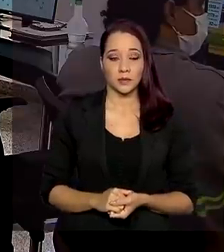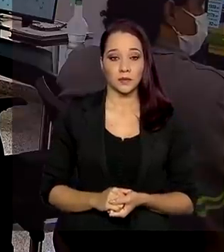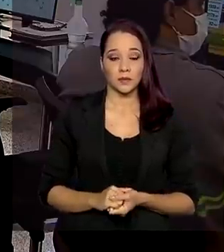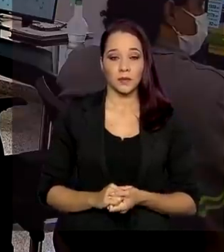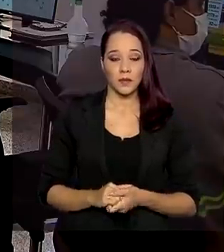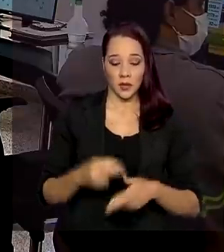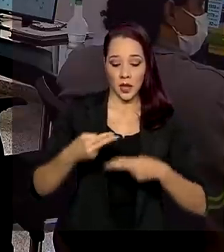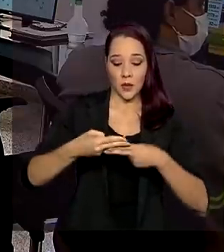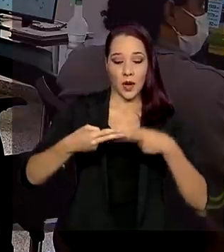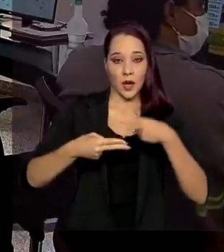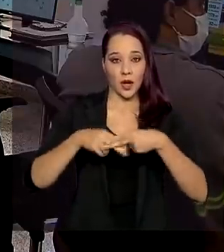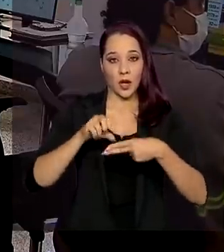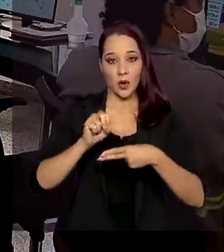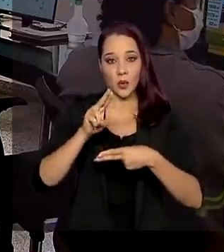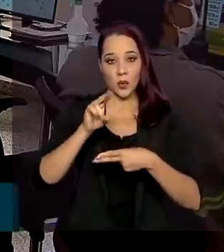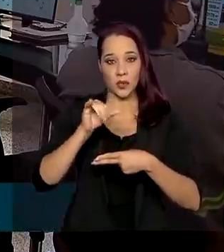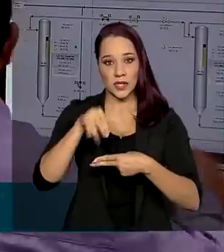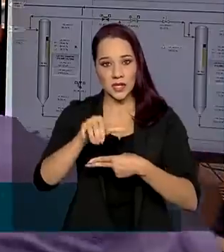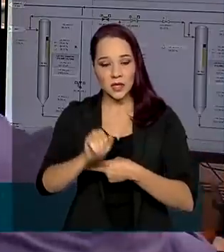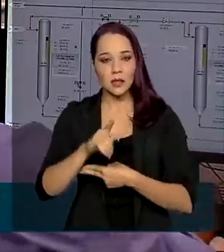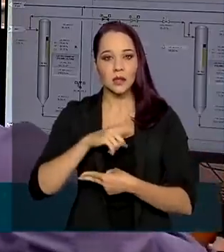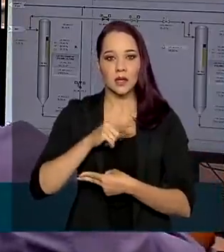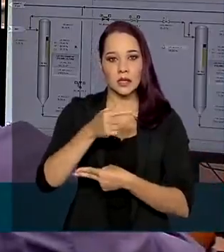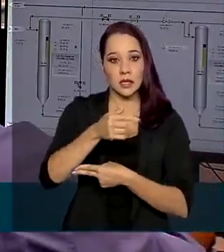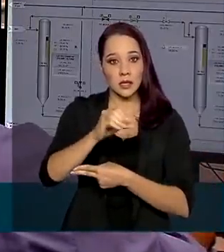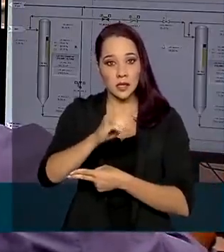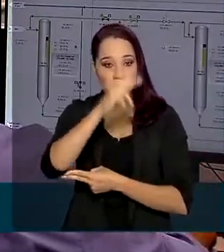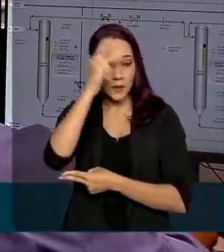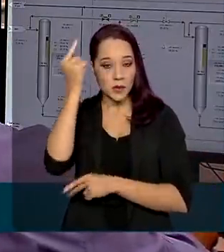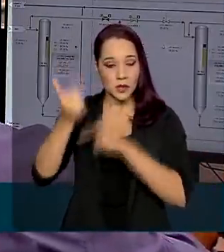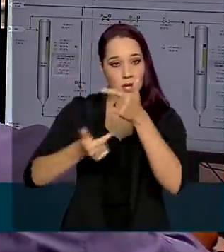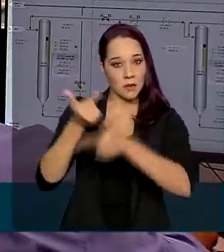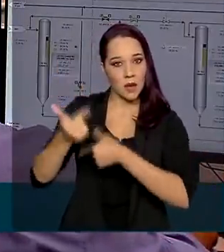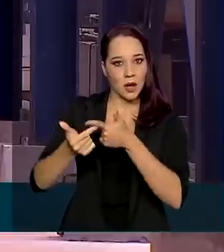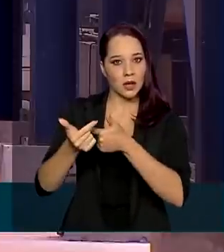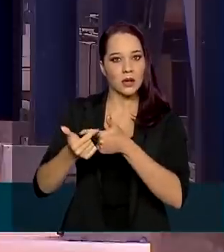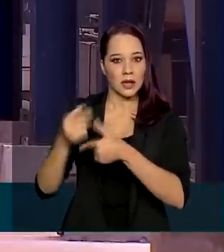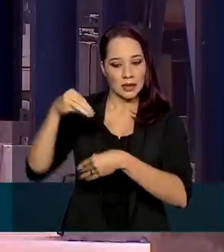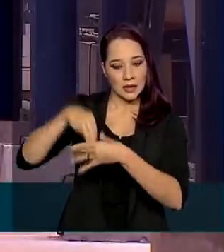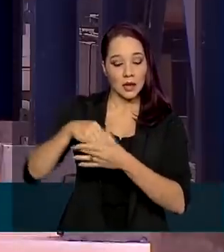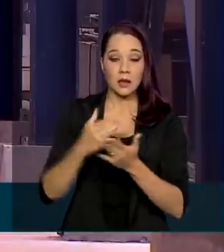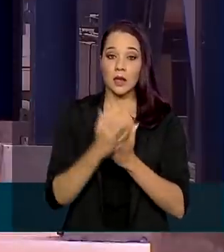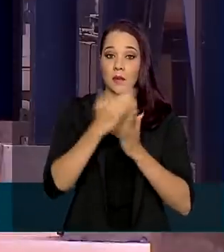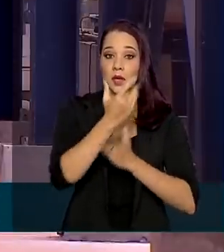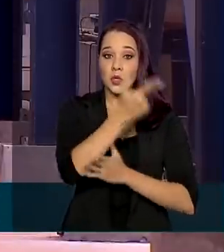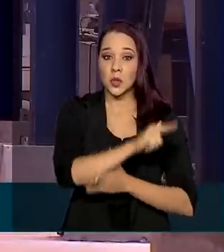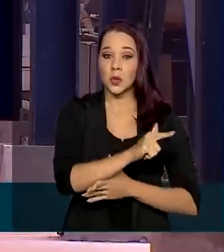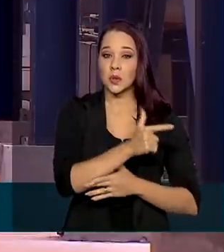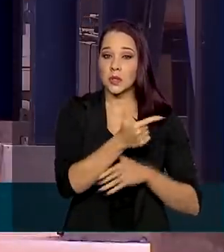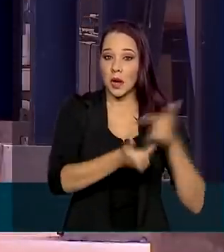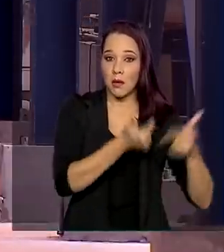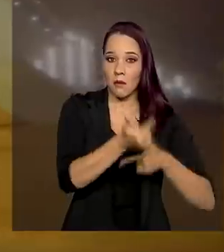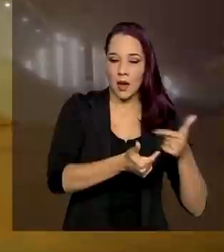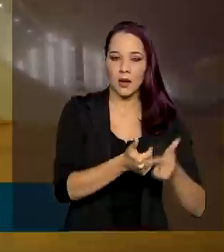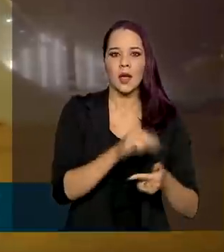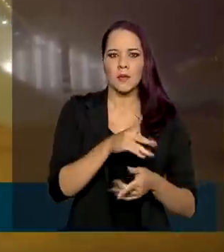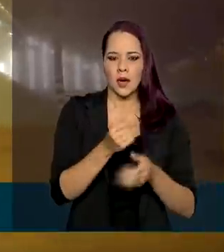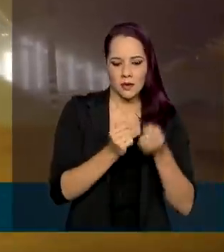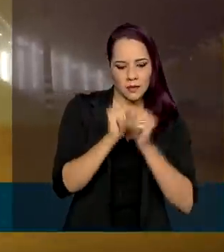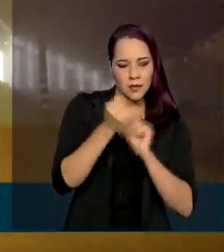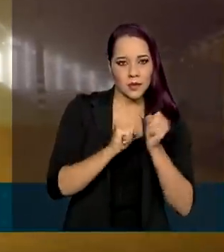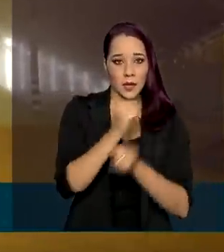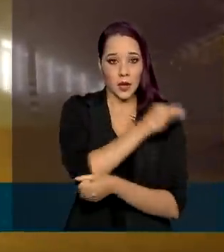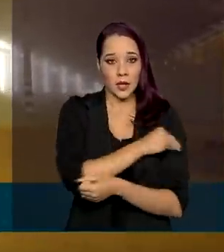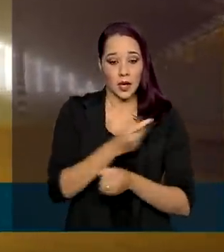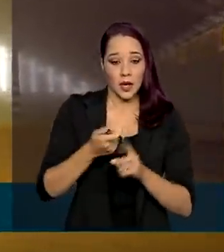emprega 700 funcionários e gera outros 3 mil empregos indiretos. Para a produção do etanol, compra